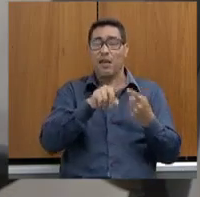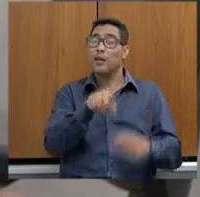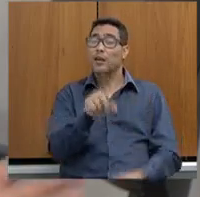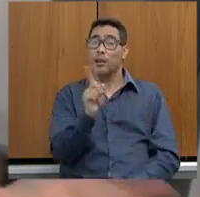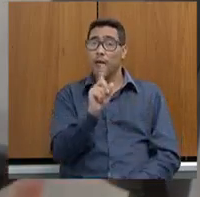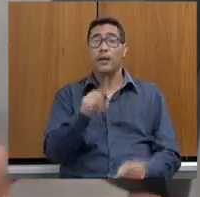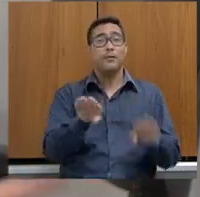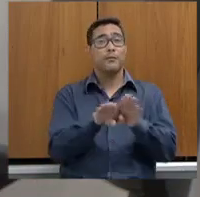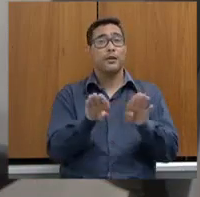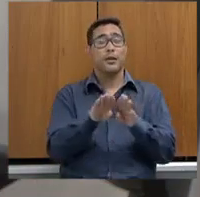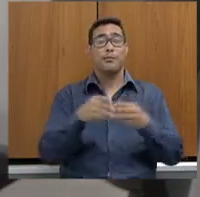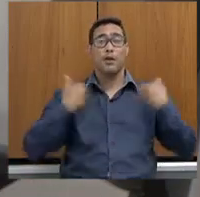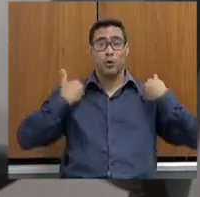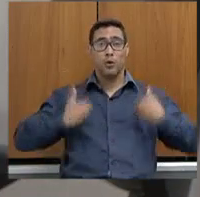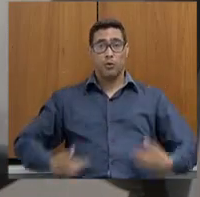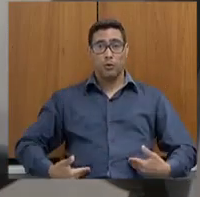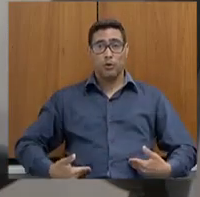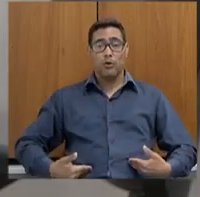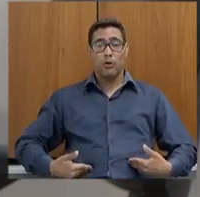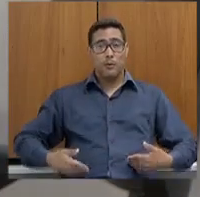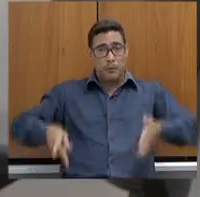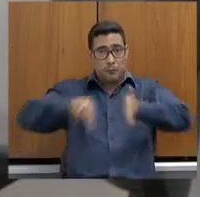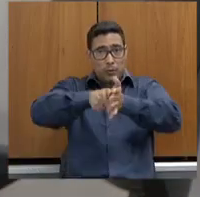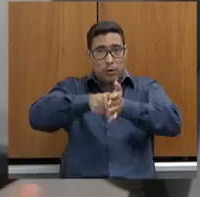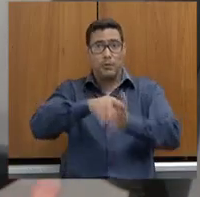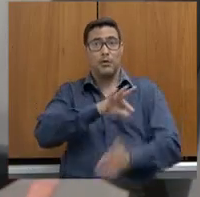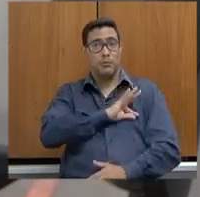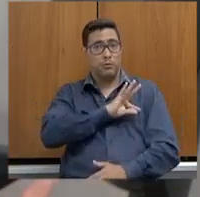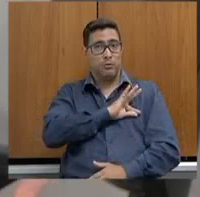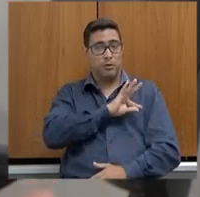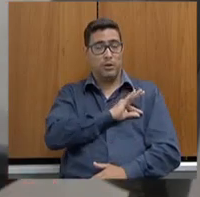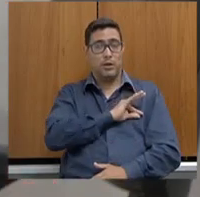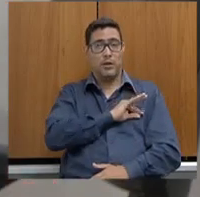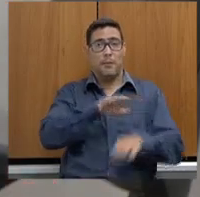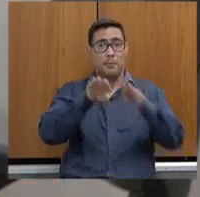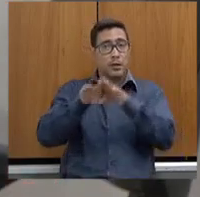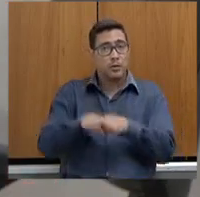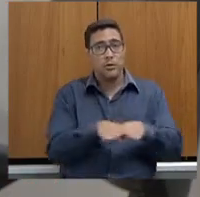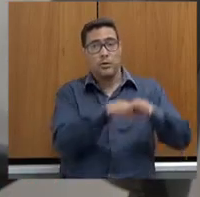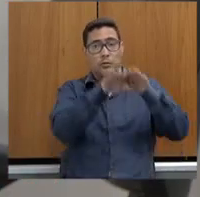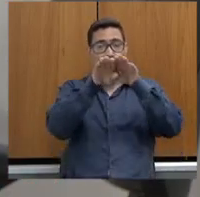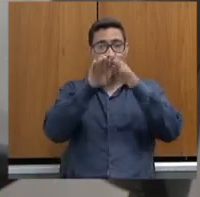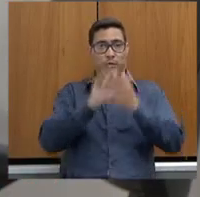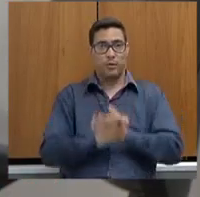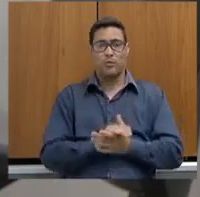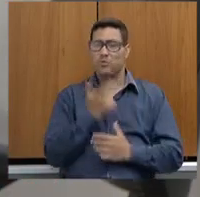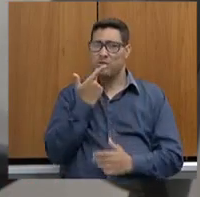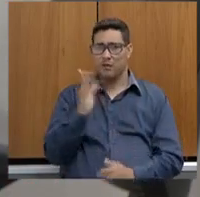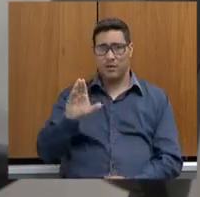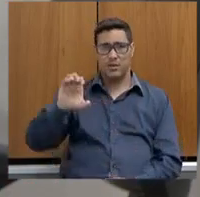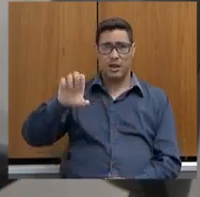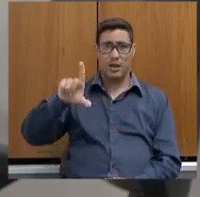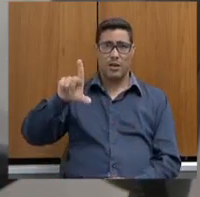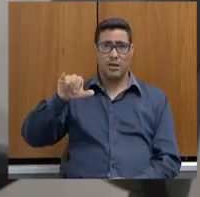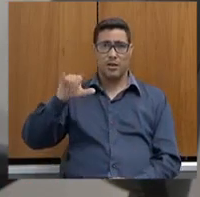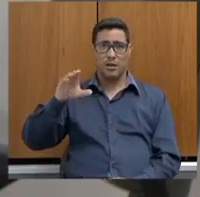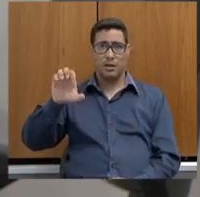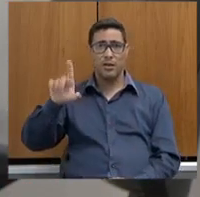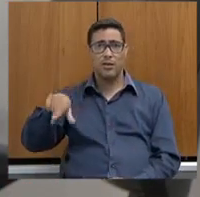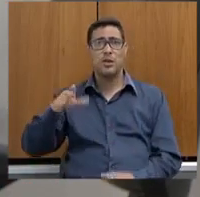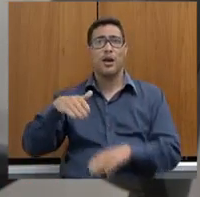Uniforme, padronização, polícia penal. Eu falei com a Celise, falei com o